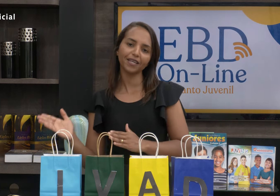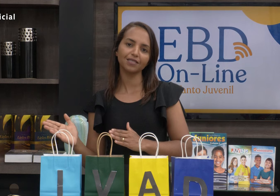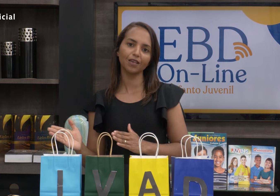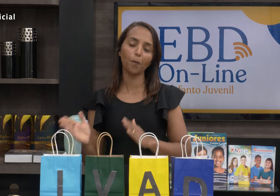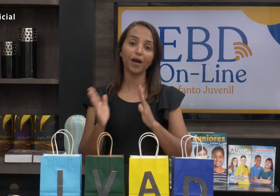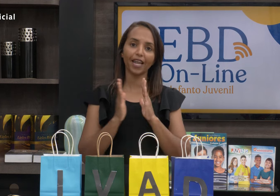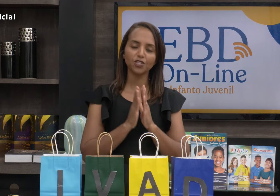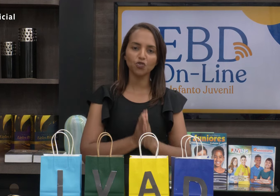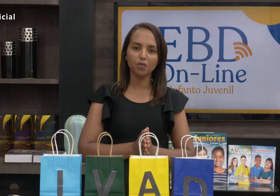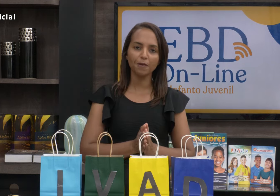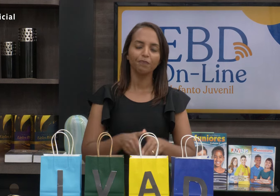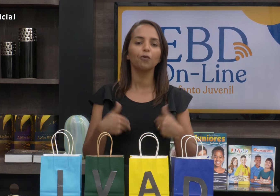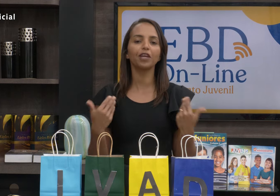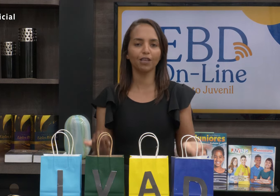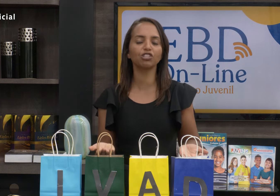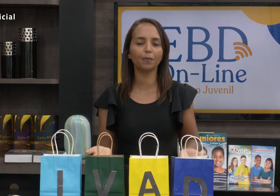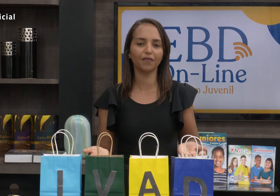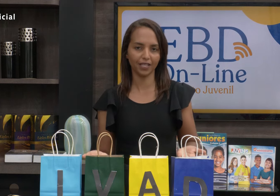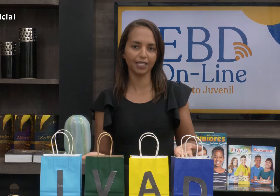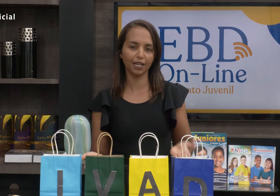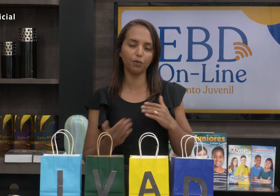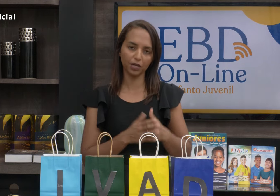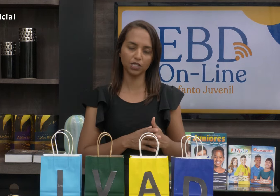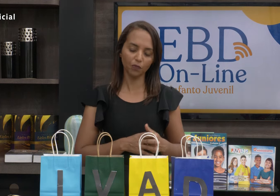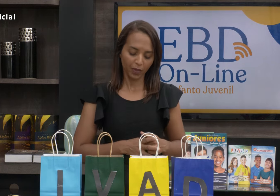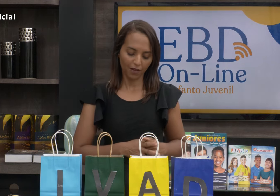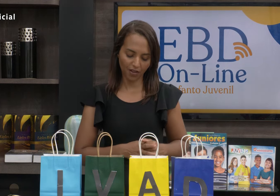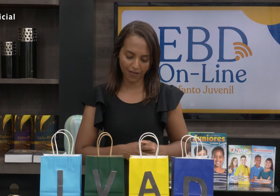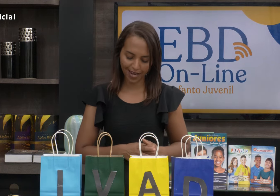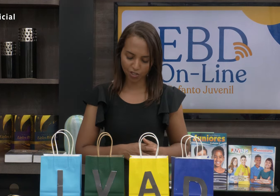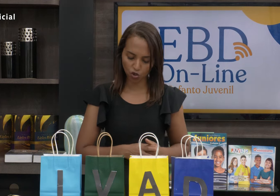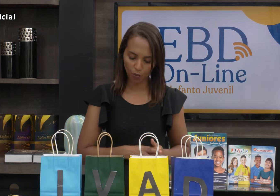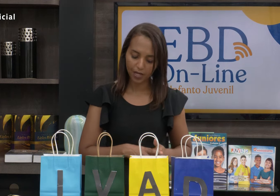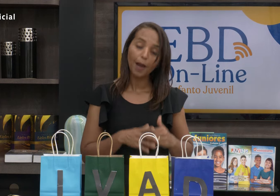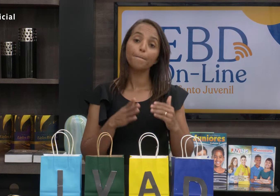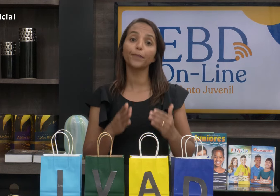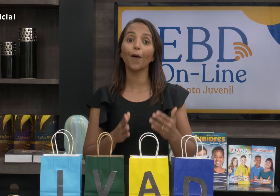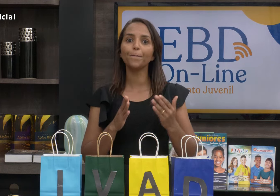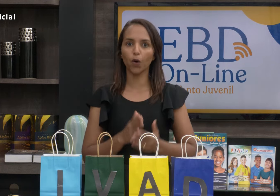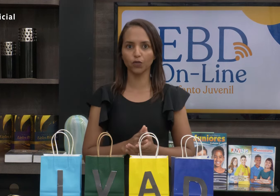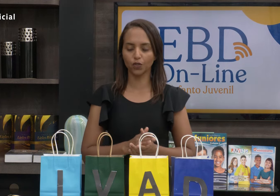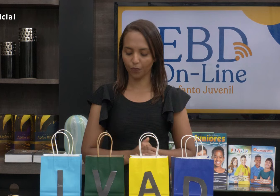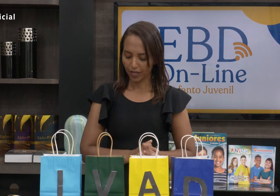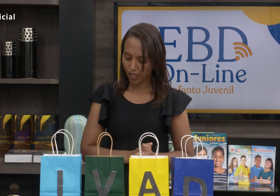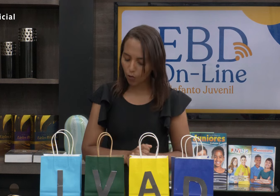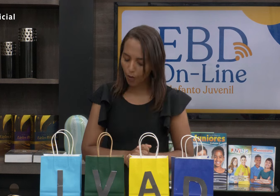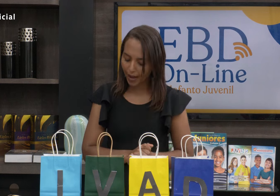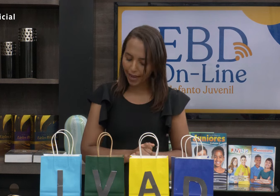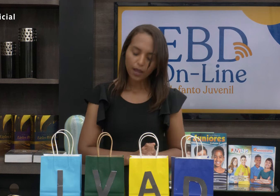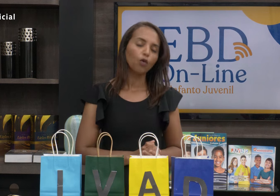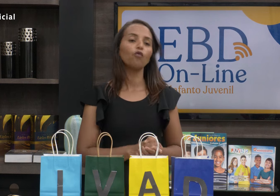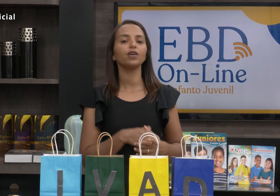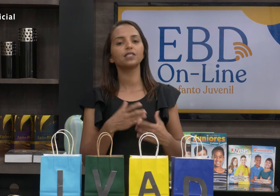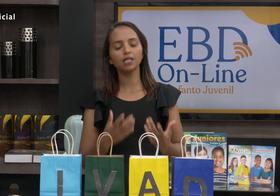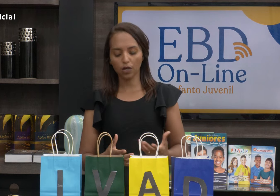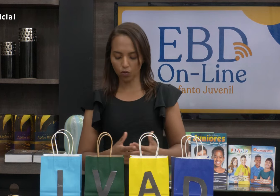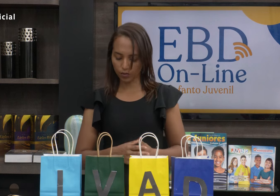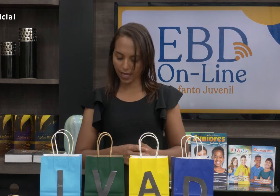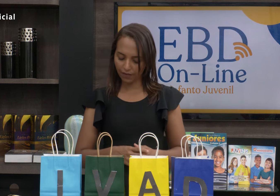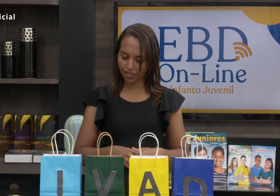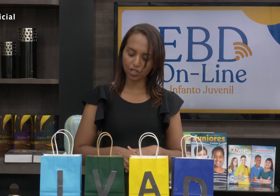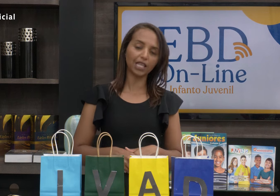preparação para assumir o que Deus tem para a vida dele. E por isso, vai falar sobre propósito. E qual é o